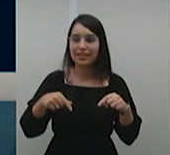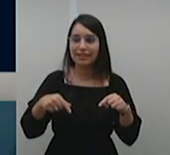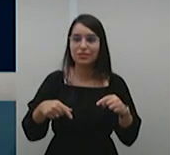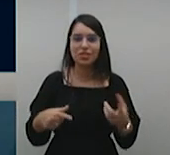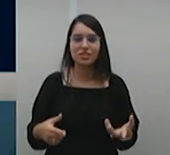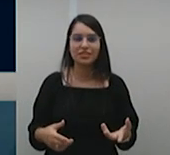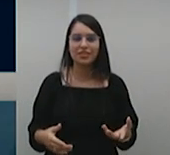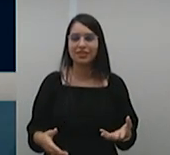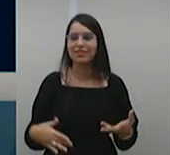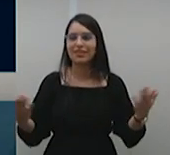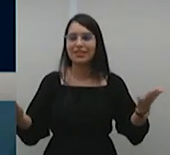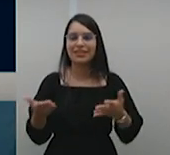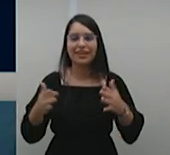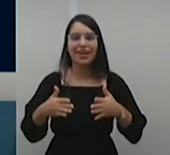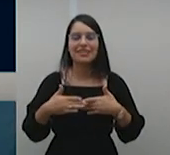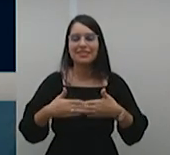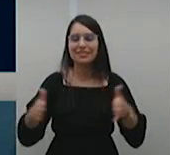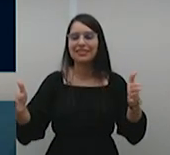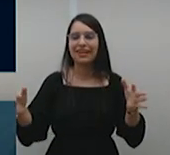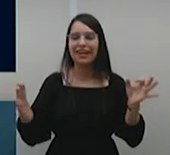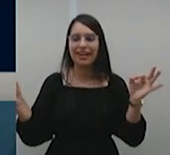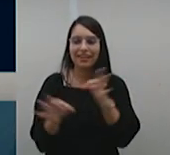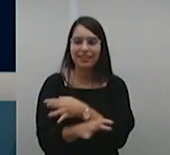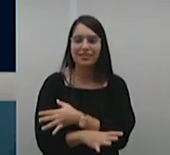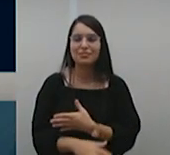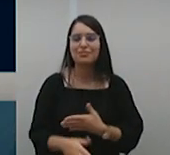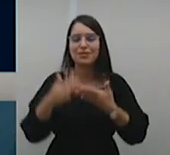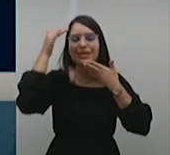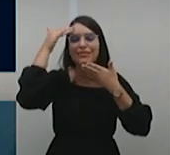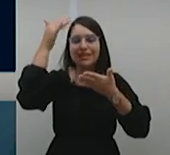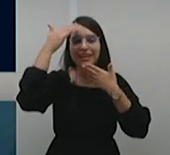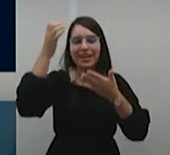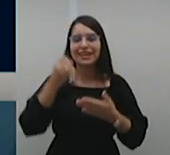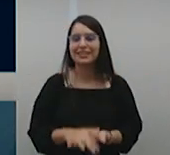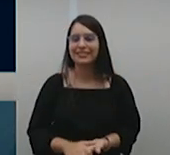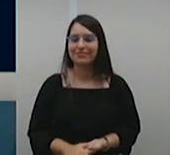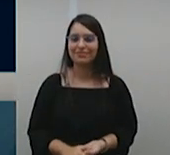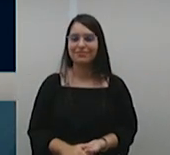essa sessão. Tenho todos um ótimo dia. Muitíssimo obrigada.